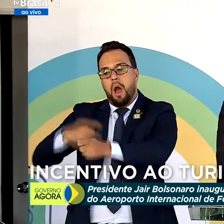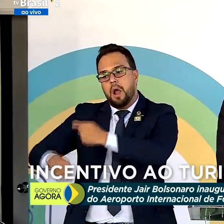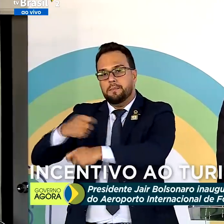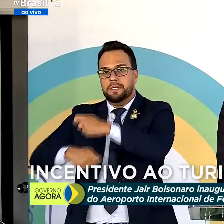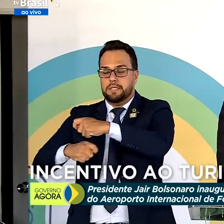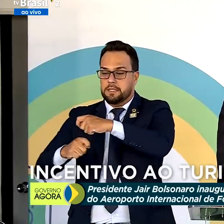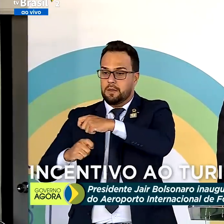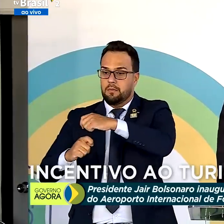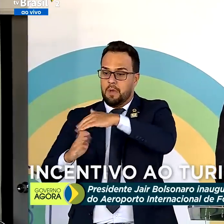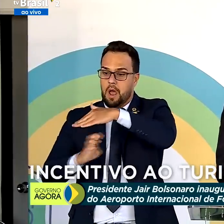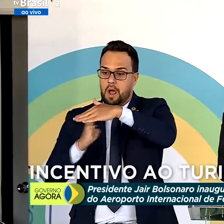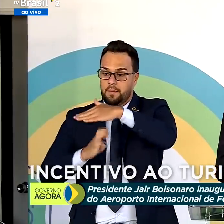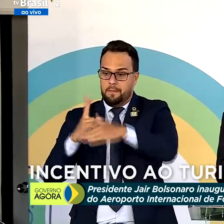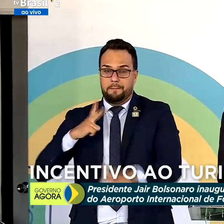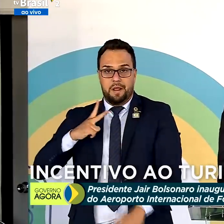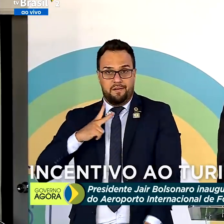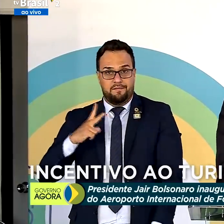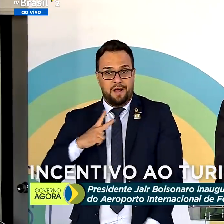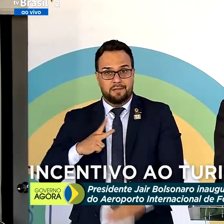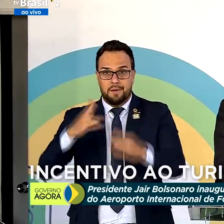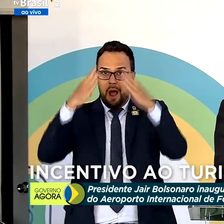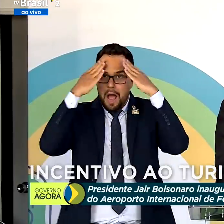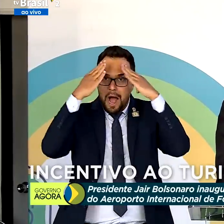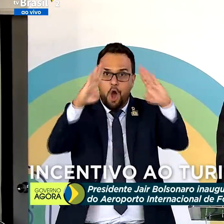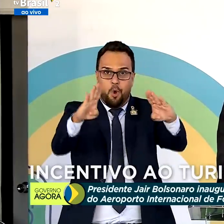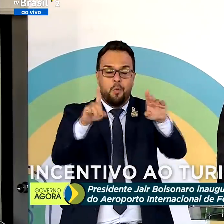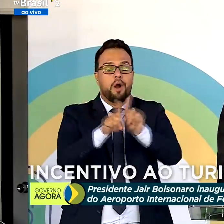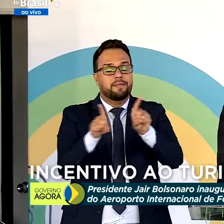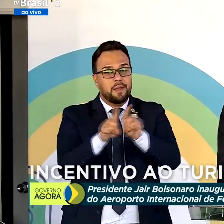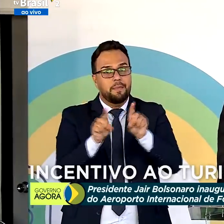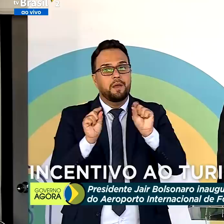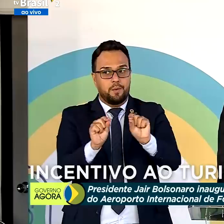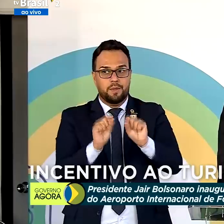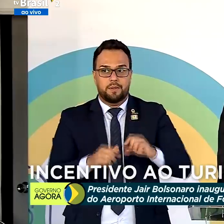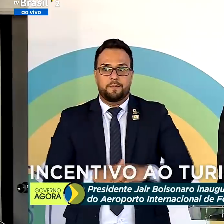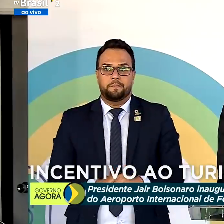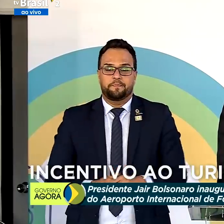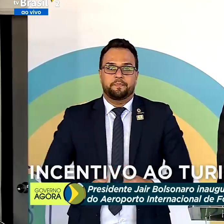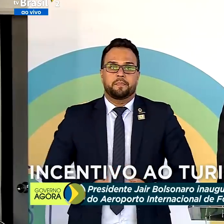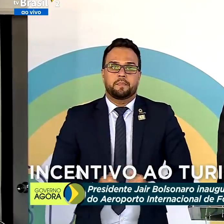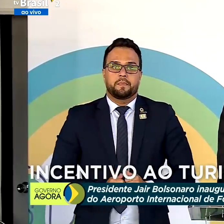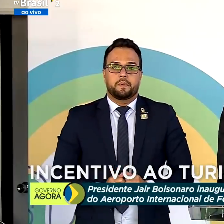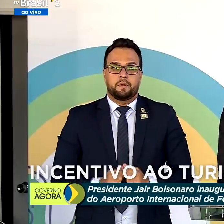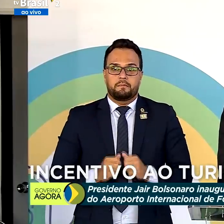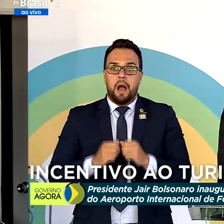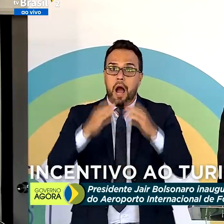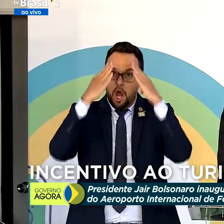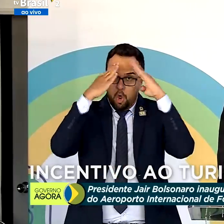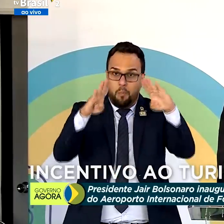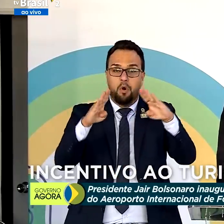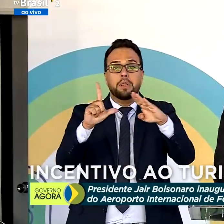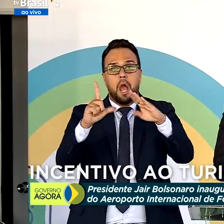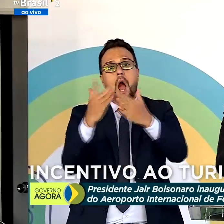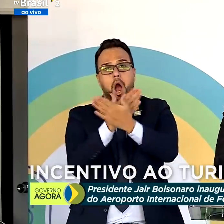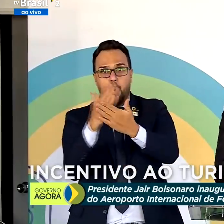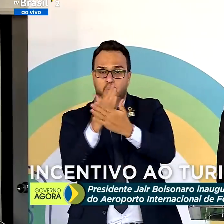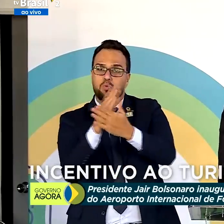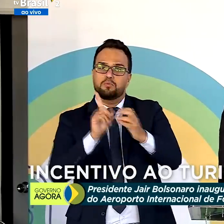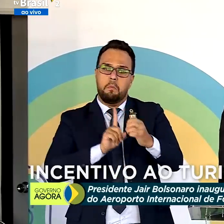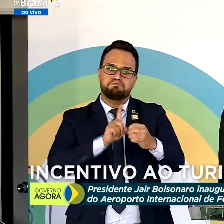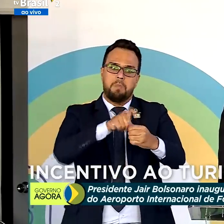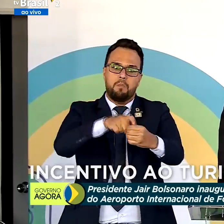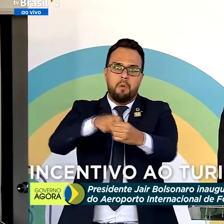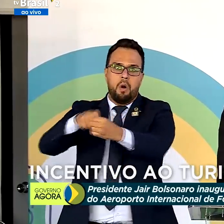destes aeroportos e portos também, que estão na pauta de privatizações, de concessões